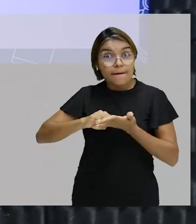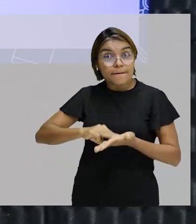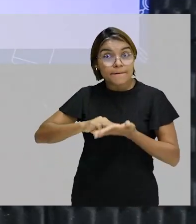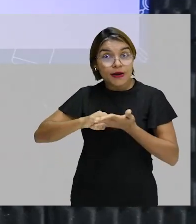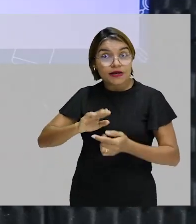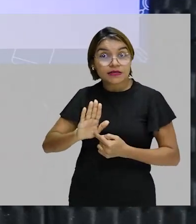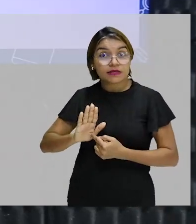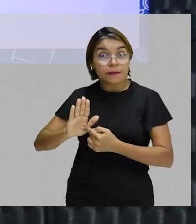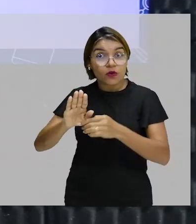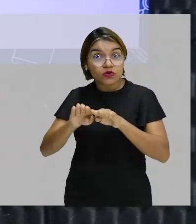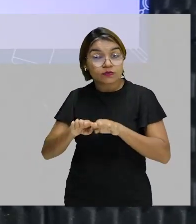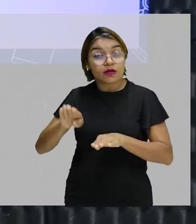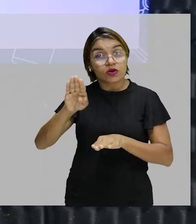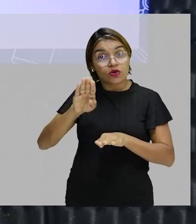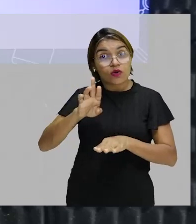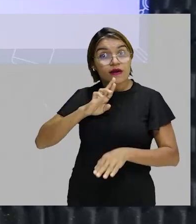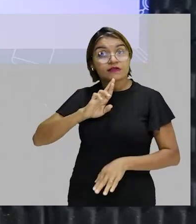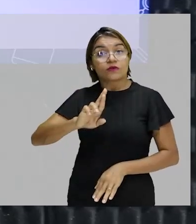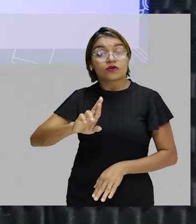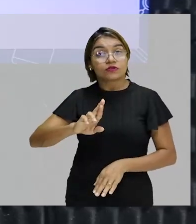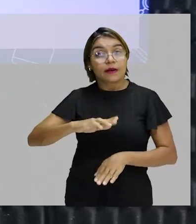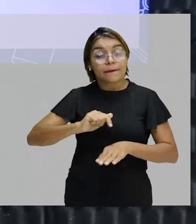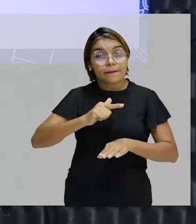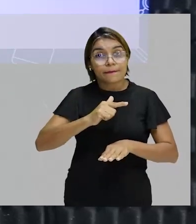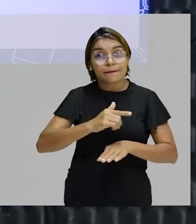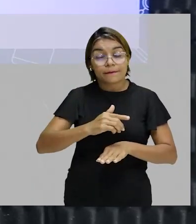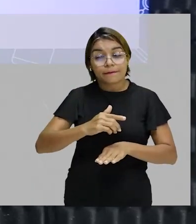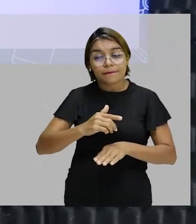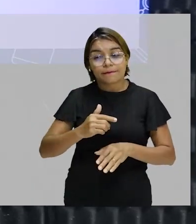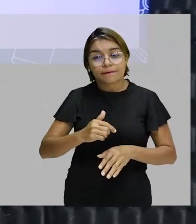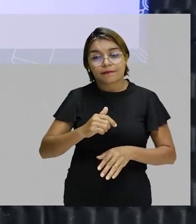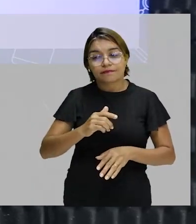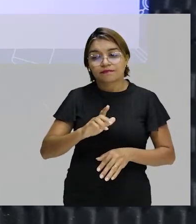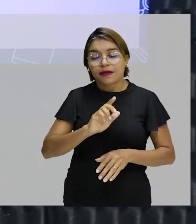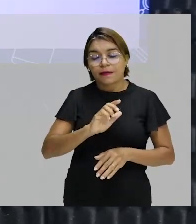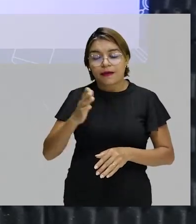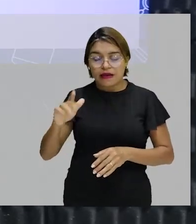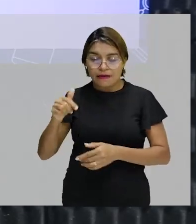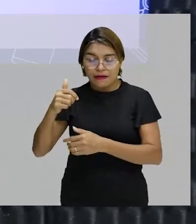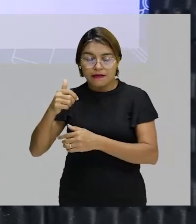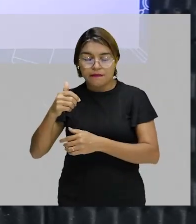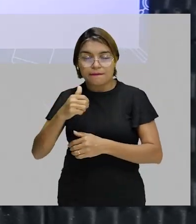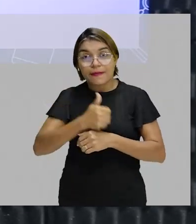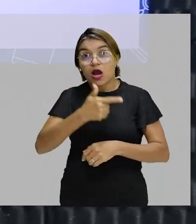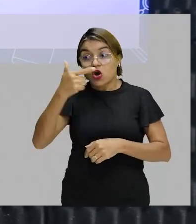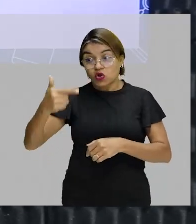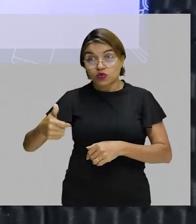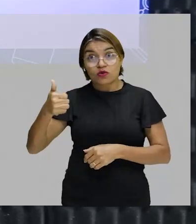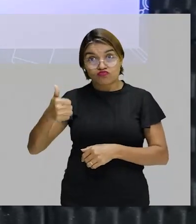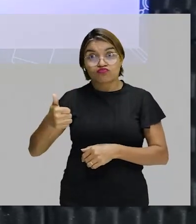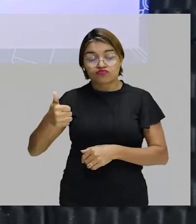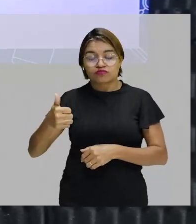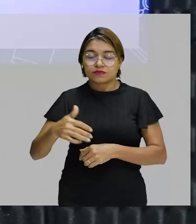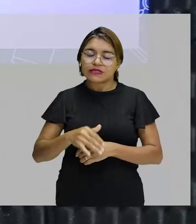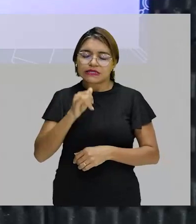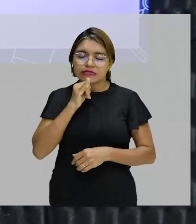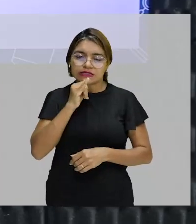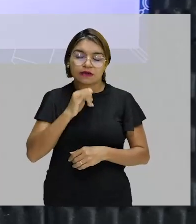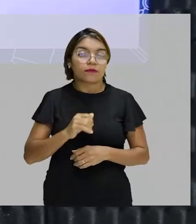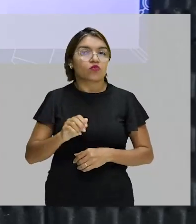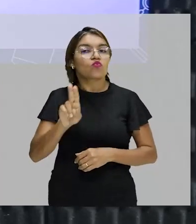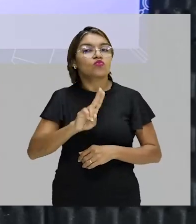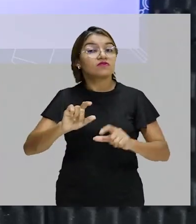então, o resultado vai ser maior do que 1. Professor, tem outra maneira de responder? Tem sim, preste atenção, eu posso utilizar a